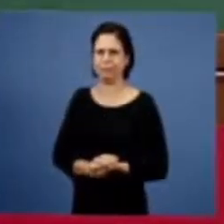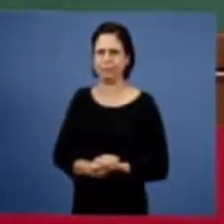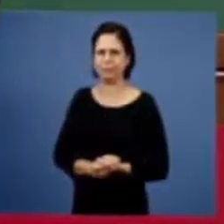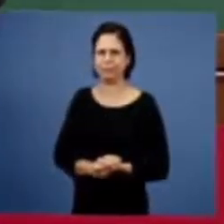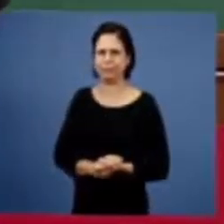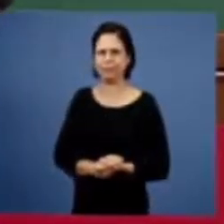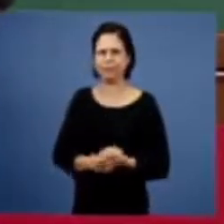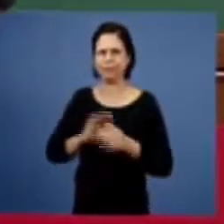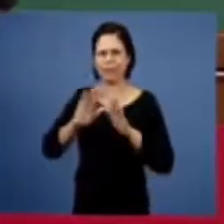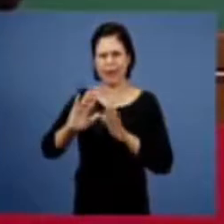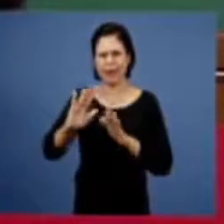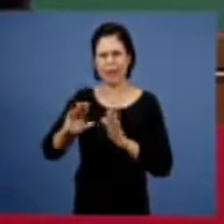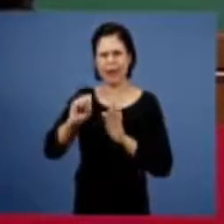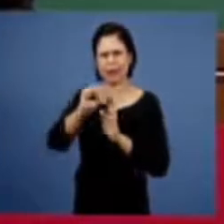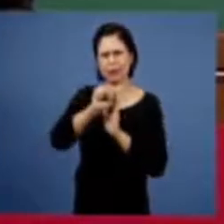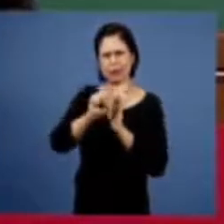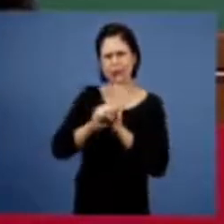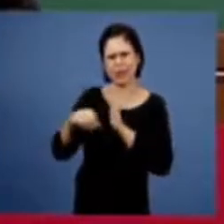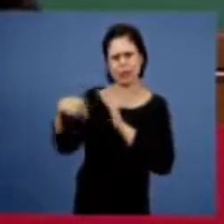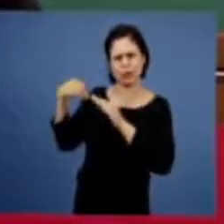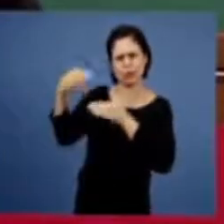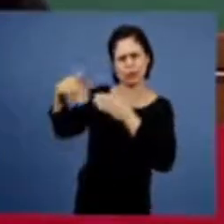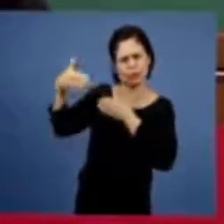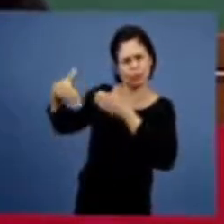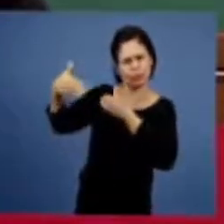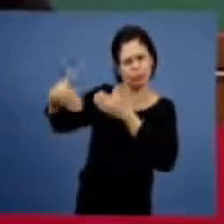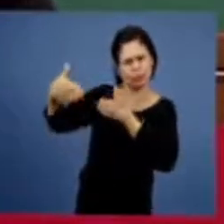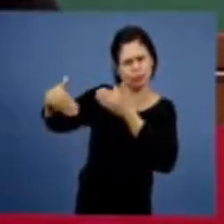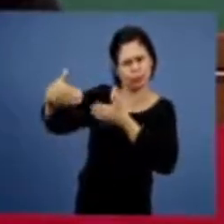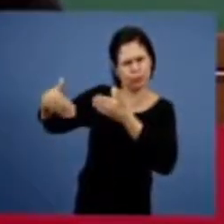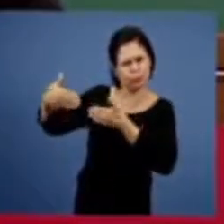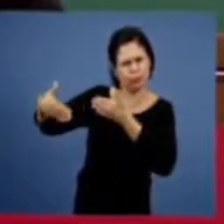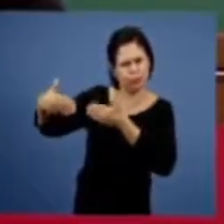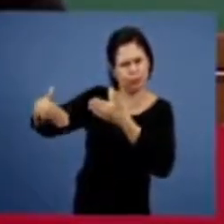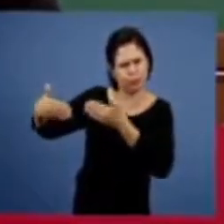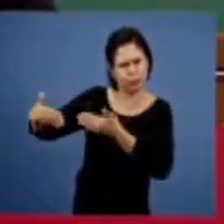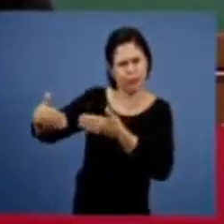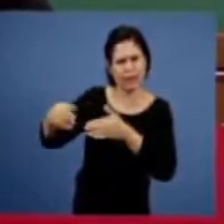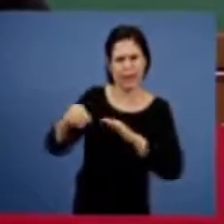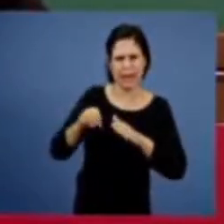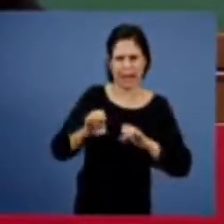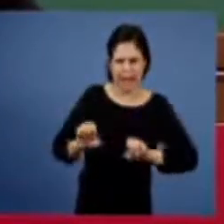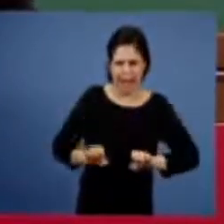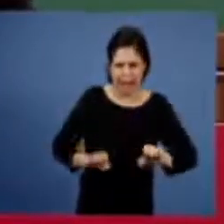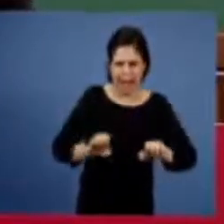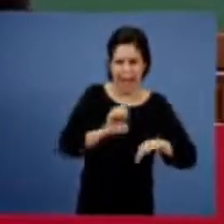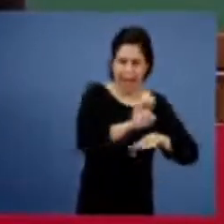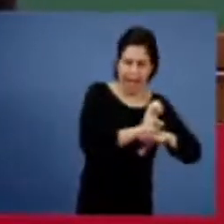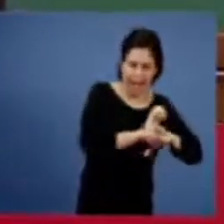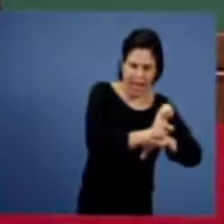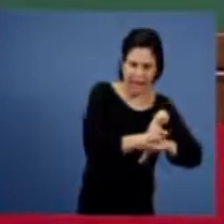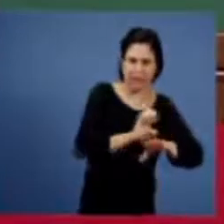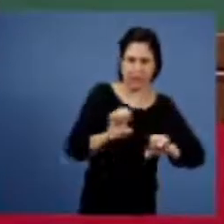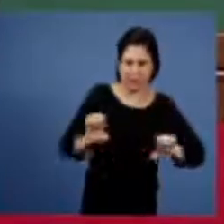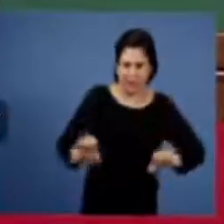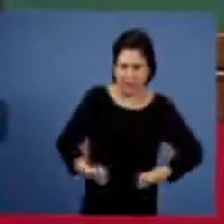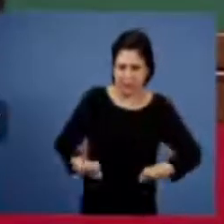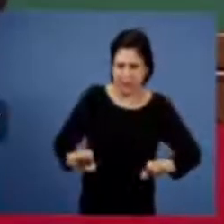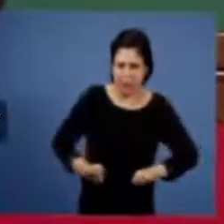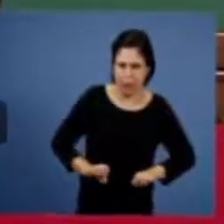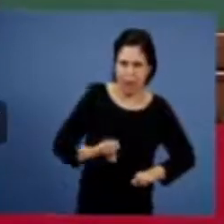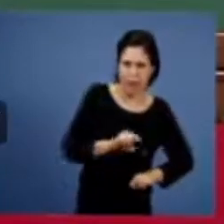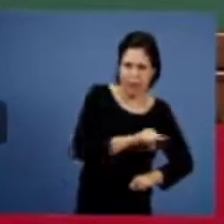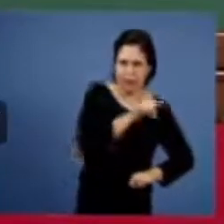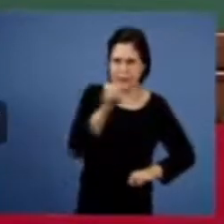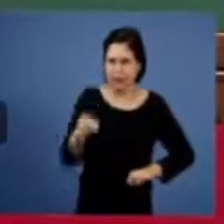mas no decorrer dos séculos mesmo depois de Éfeso de Esmirna as outras igrejas que